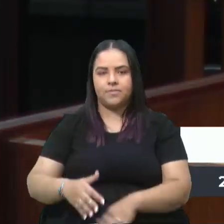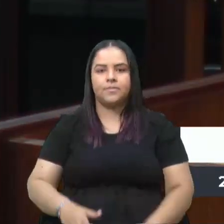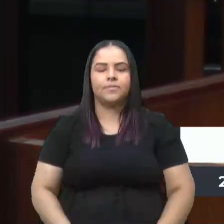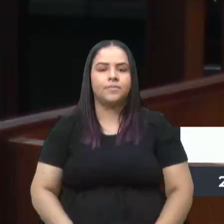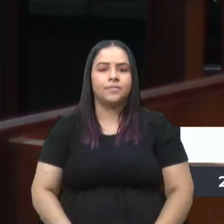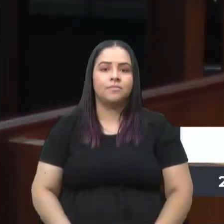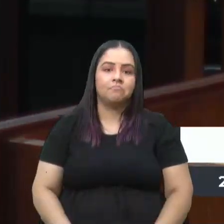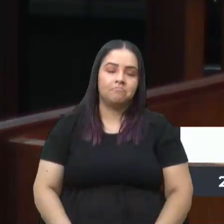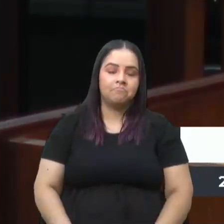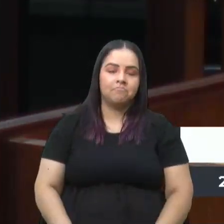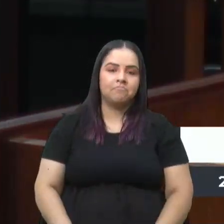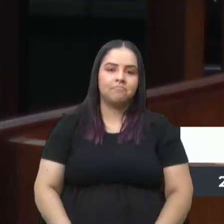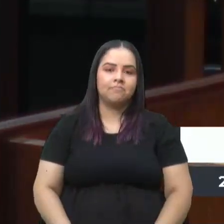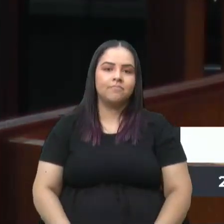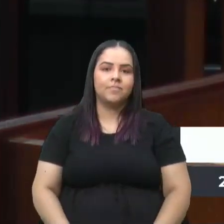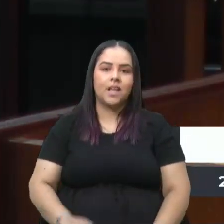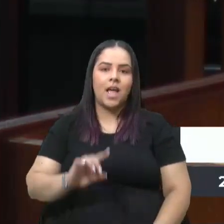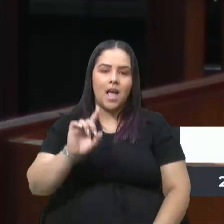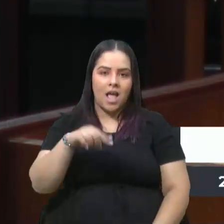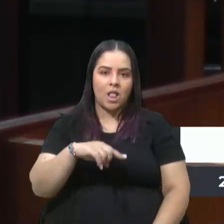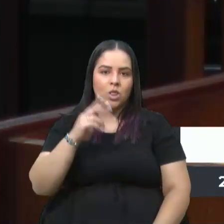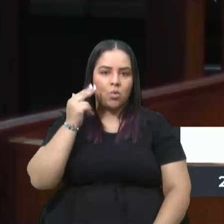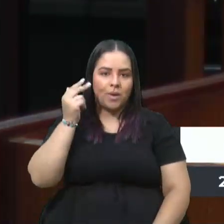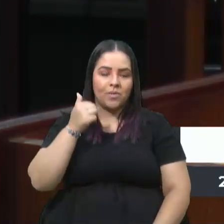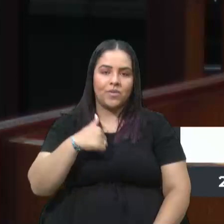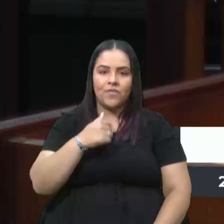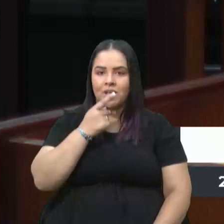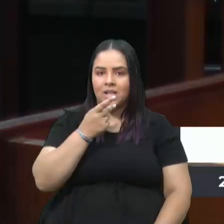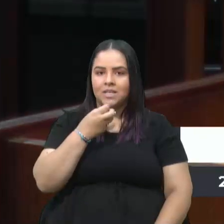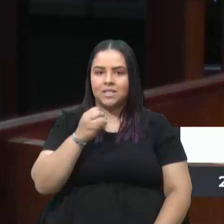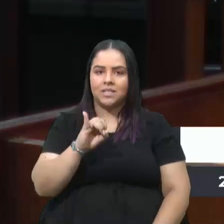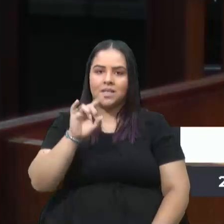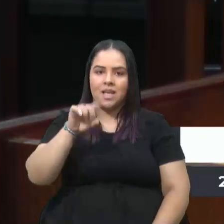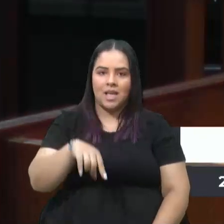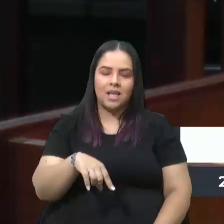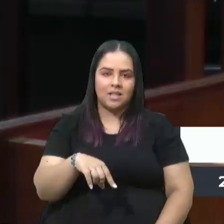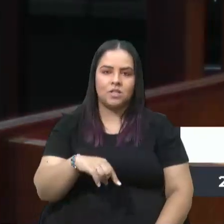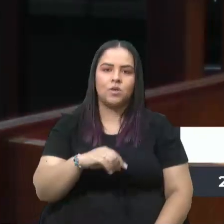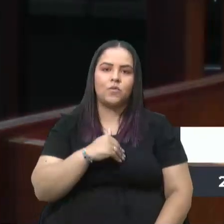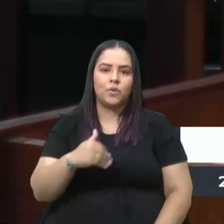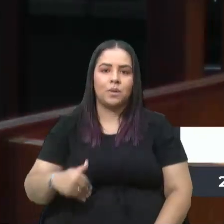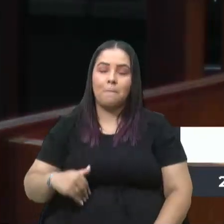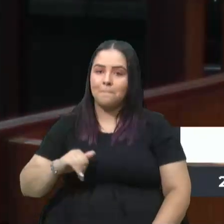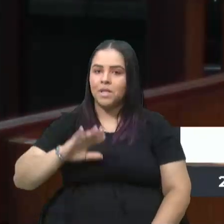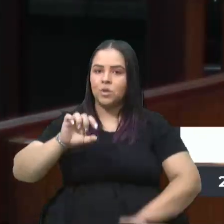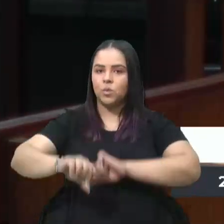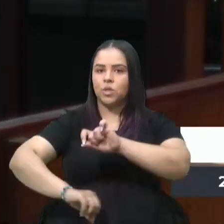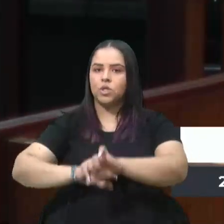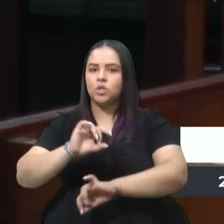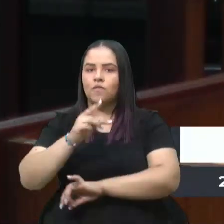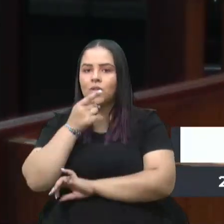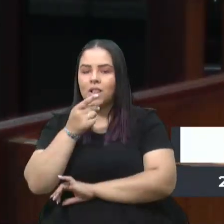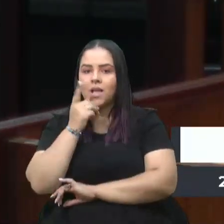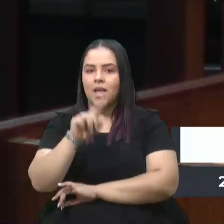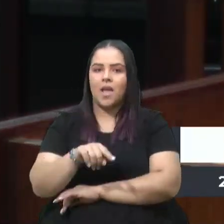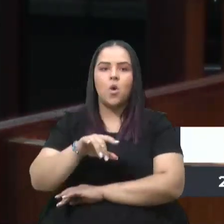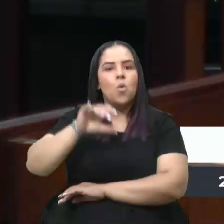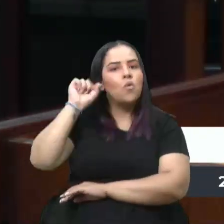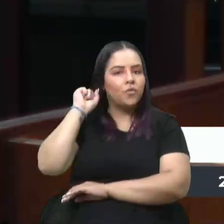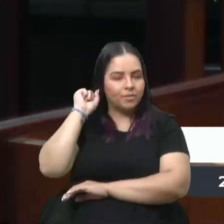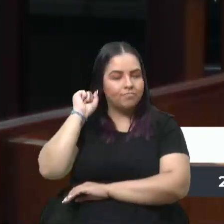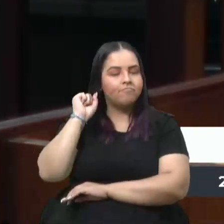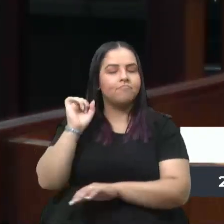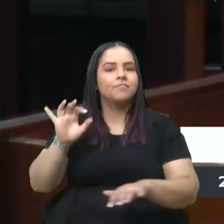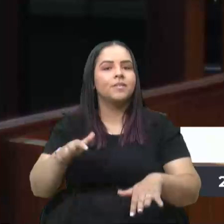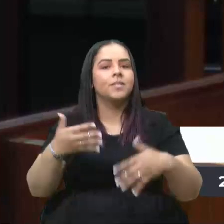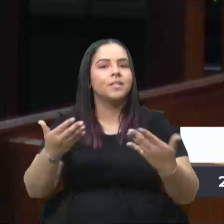Eu costumo dizer que, quando se trata da coisa pública, mais do que falar, é preciso ouvir. E